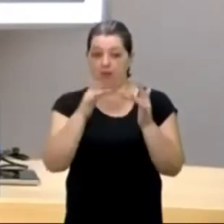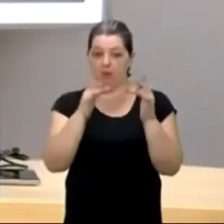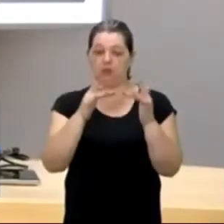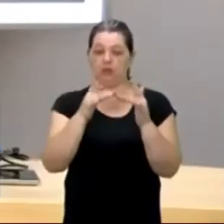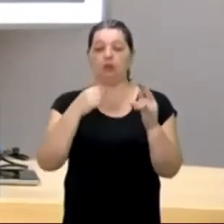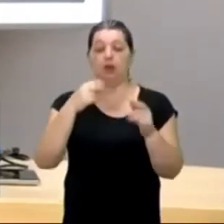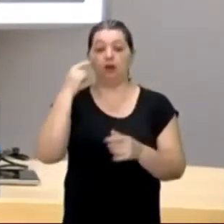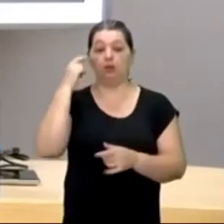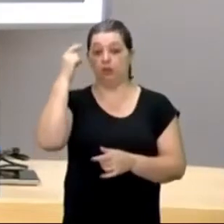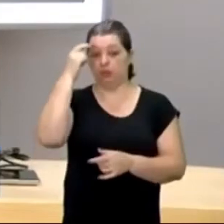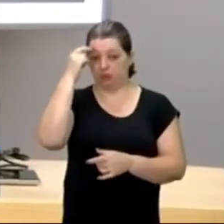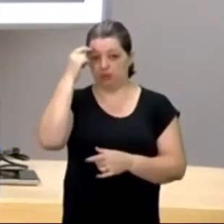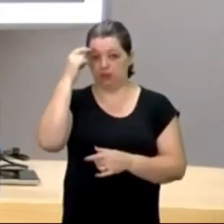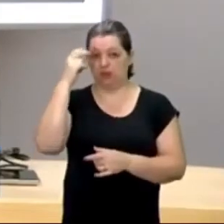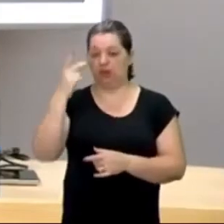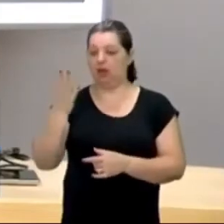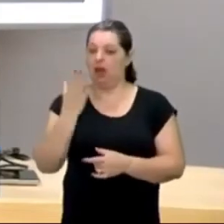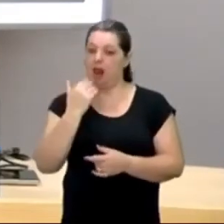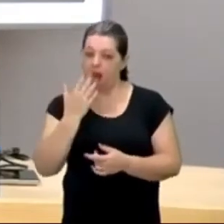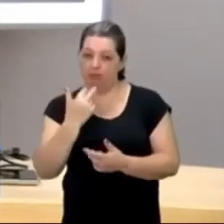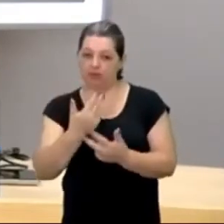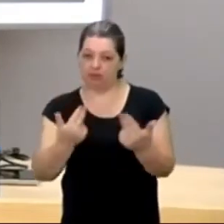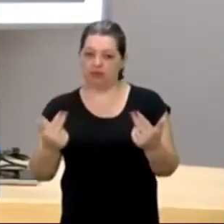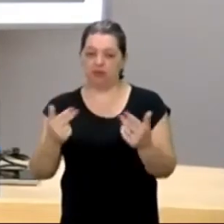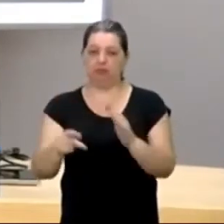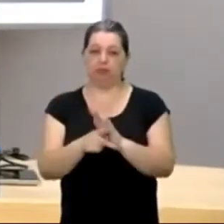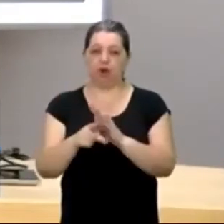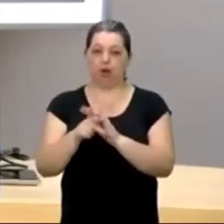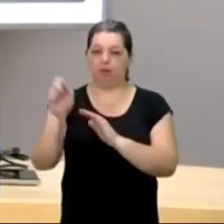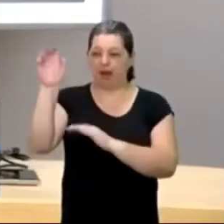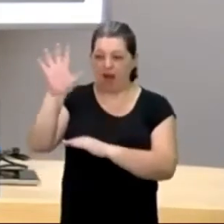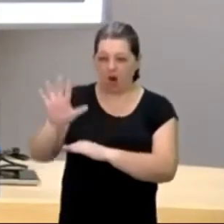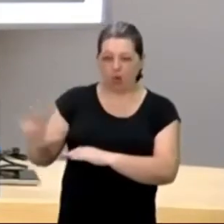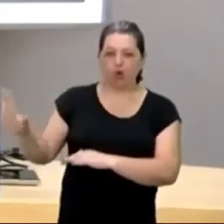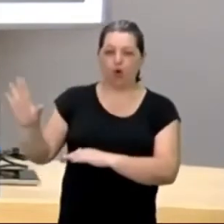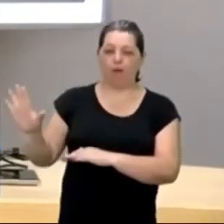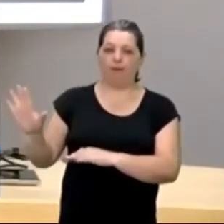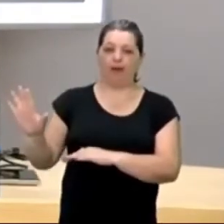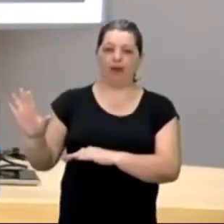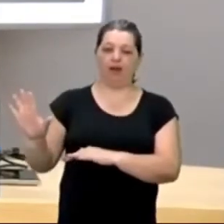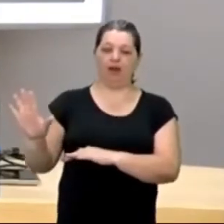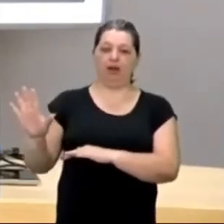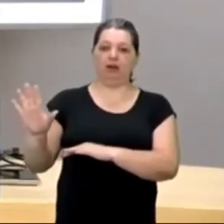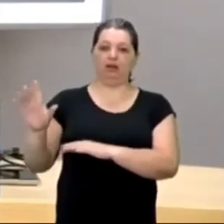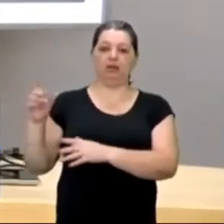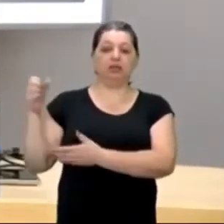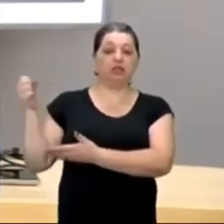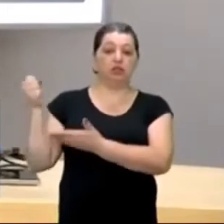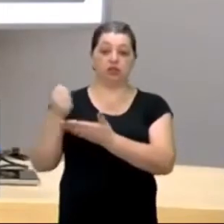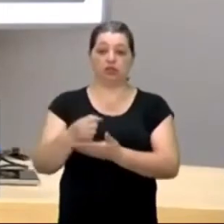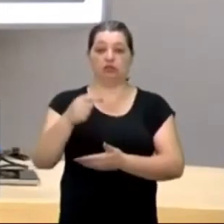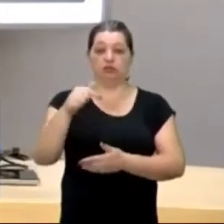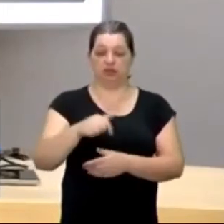entre a alimentação que vinha da Europa e a nossa, que olha, nessa época, os navios navegavam de maneira bem